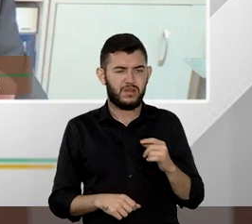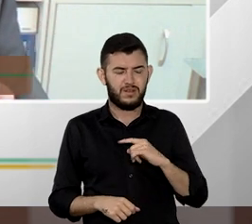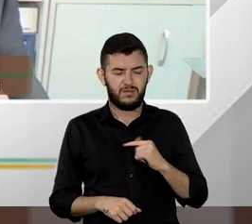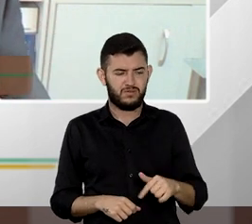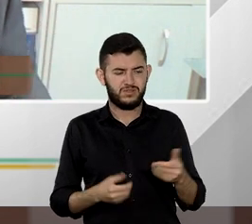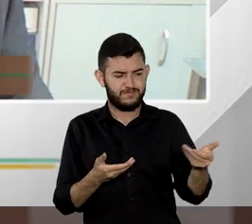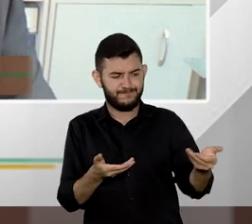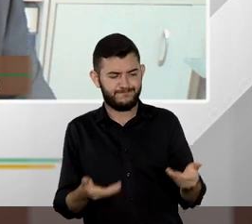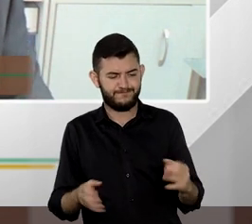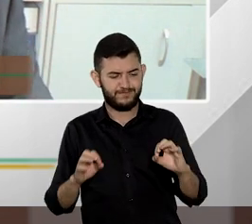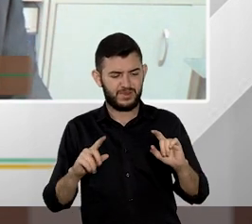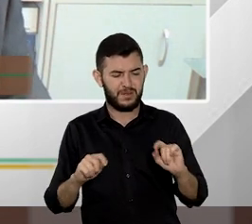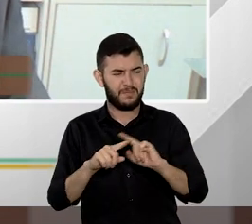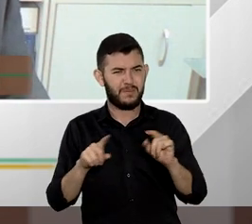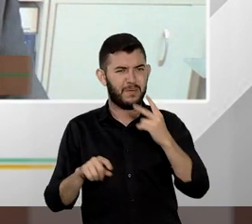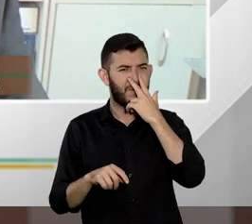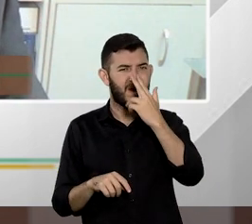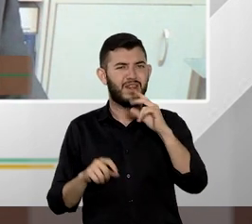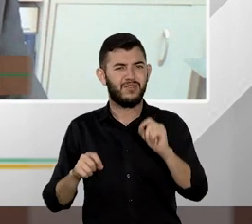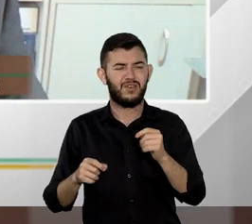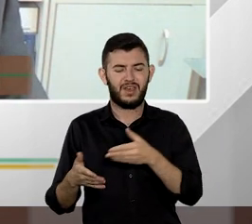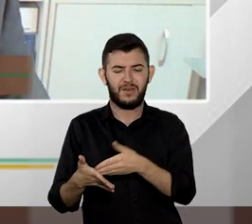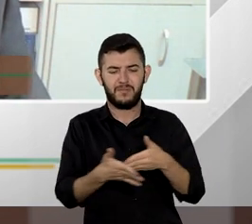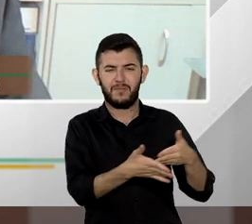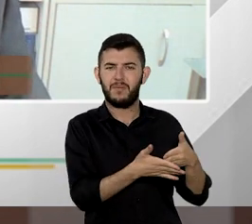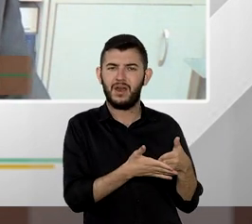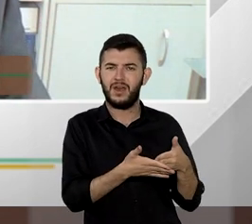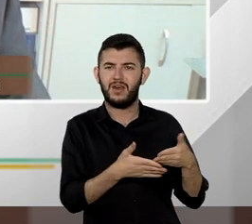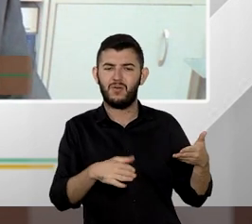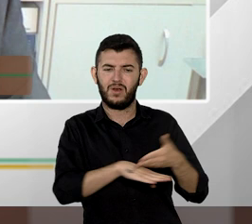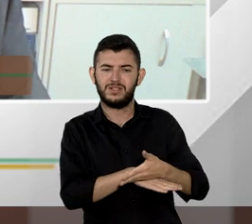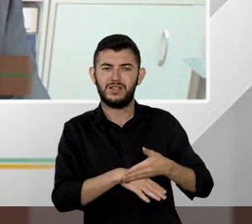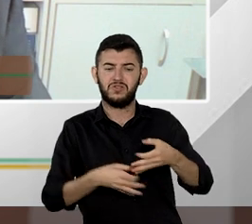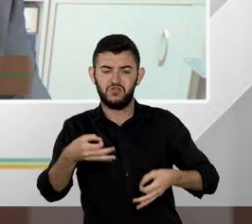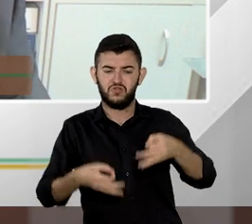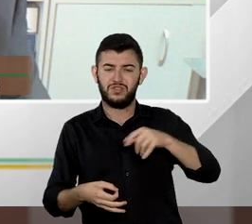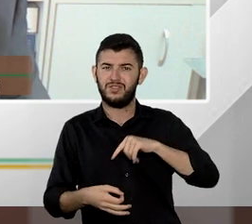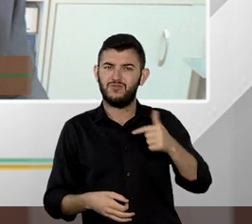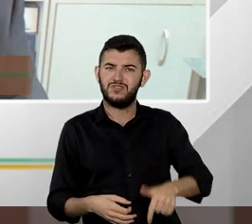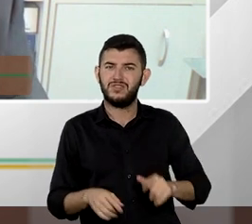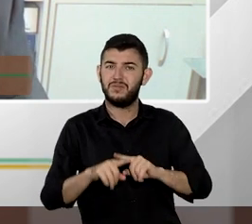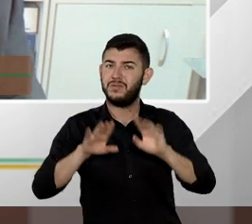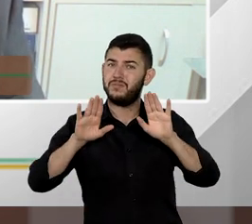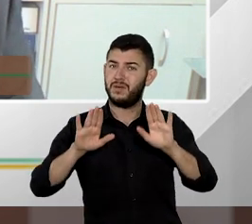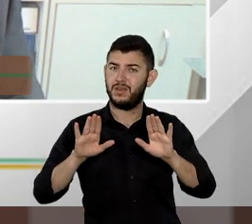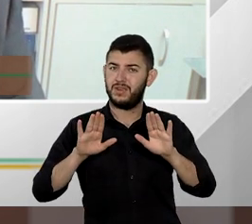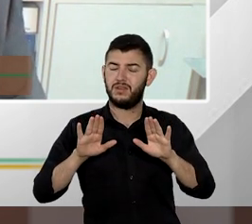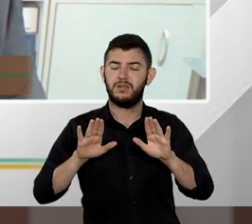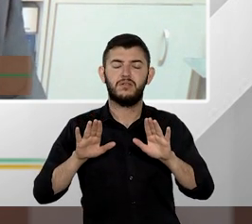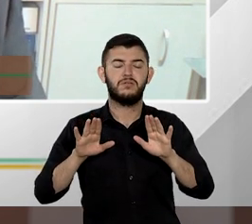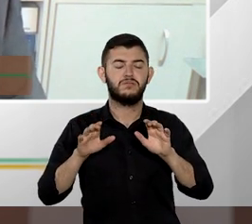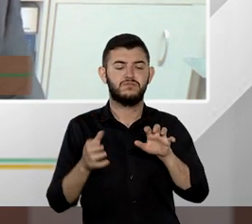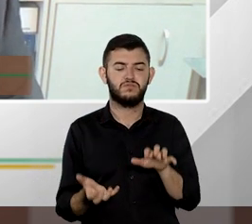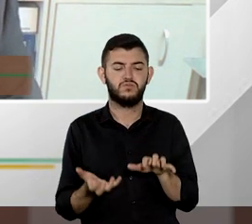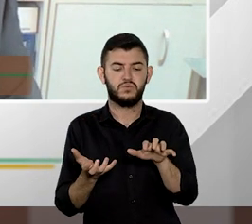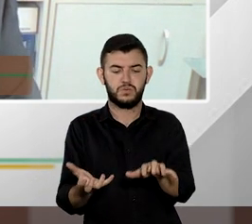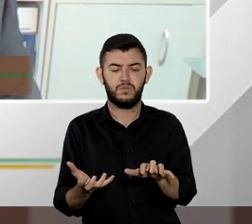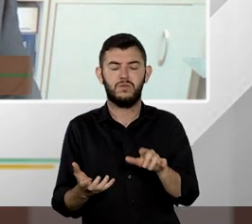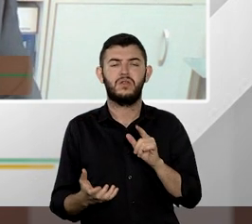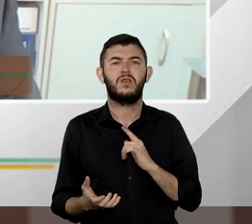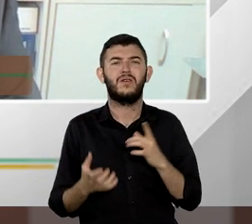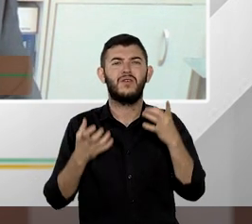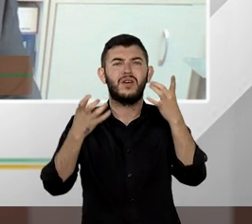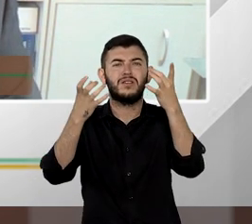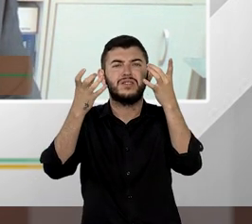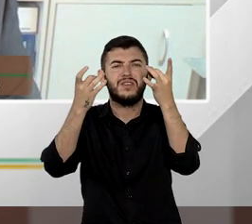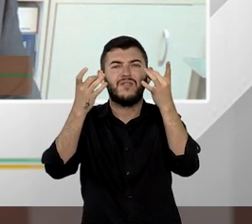na ressignificação dessa ideia de acesso à justiça então no congresso nacional nós tivemos a definição